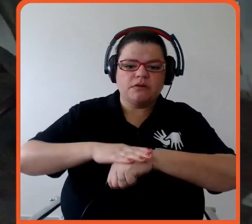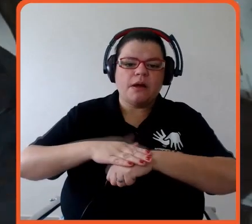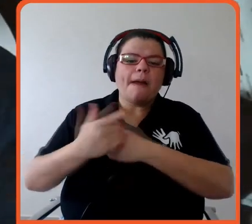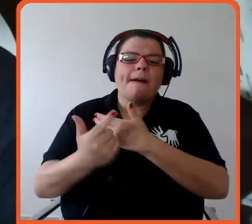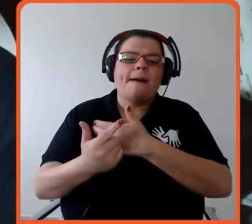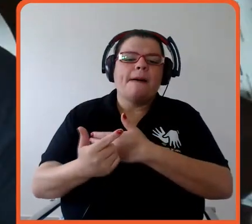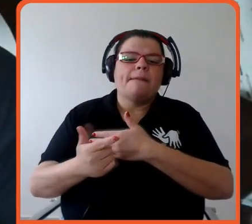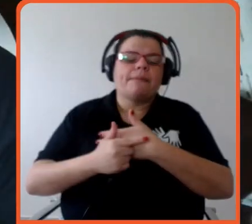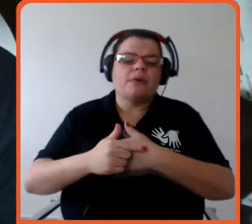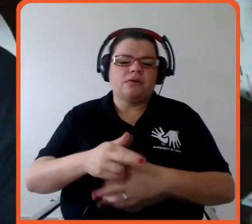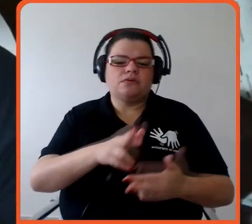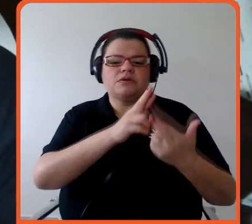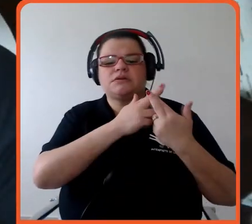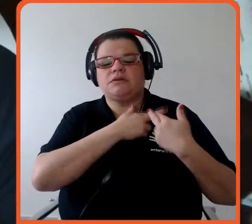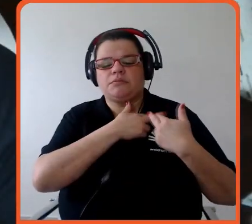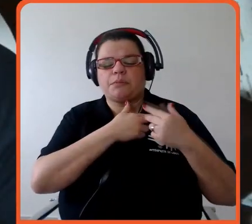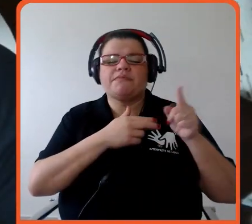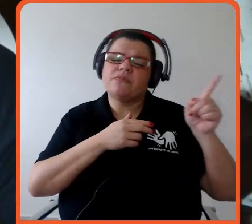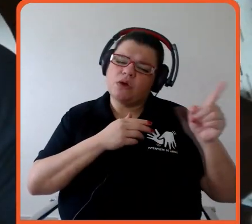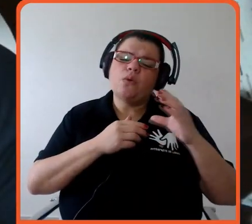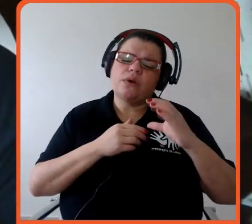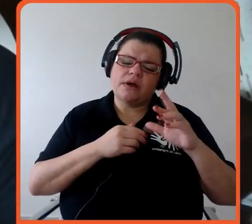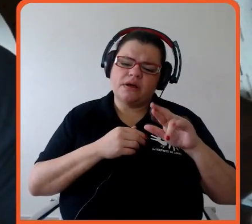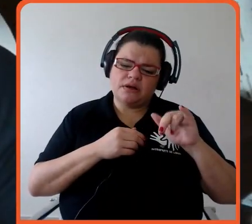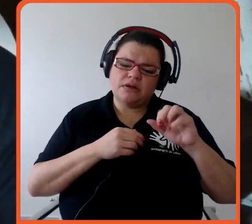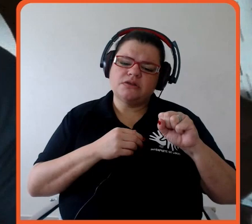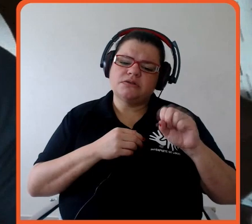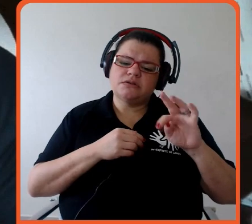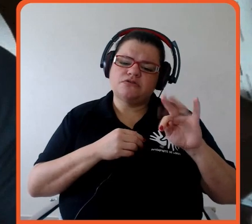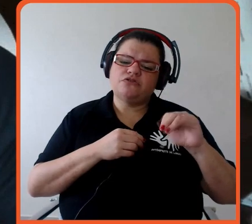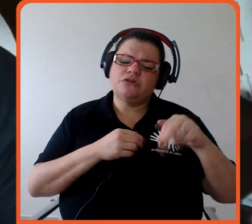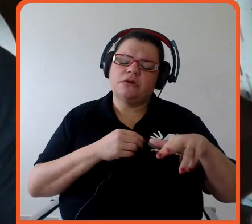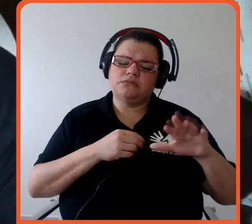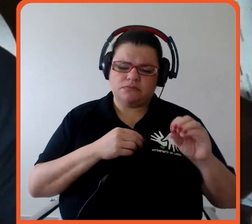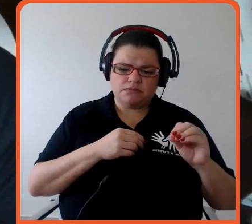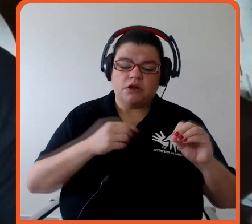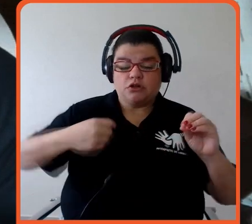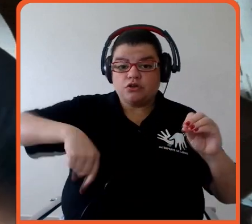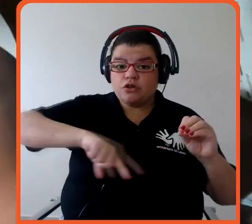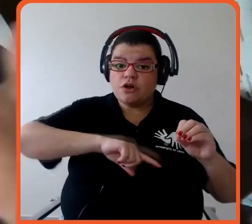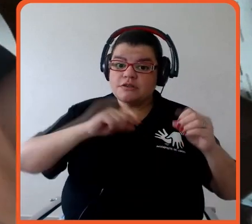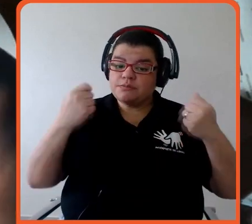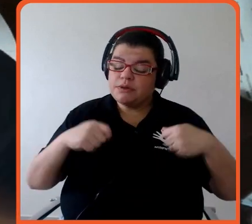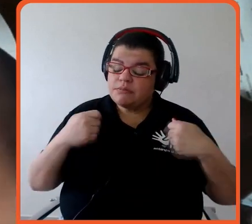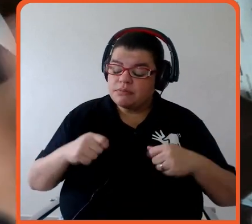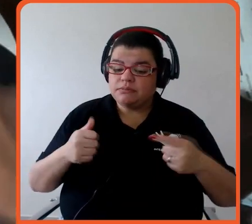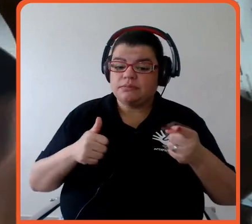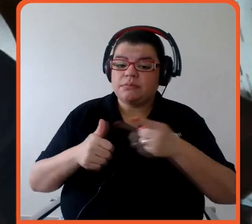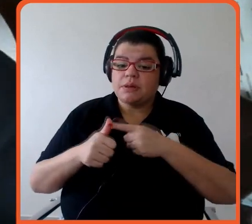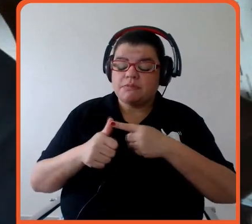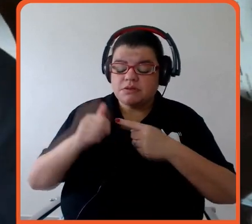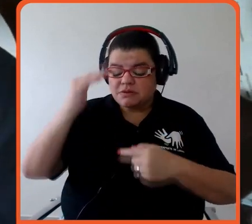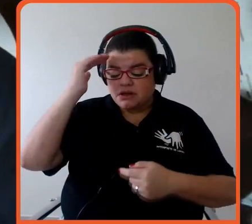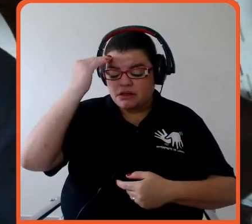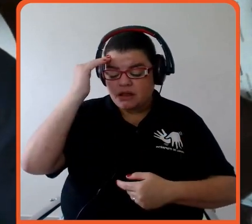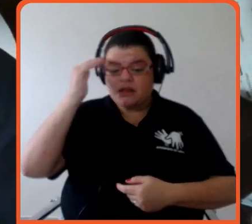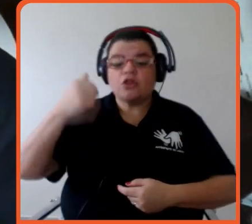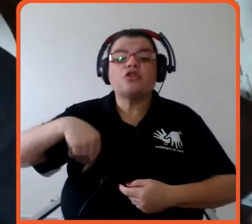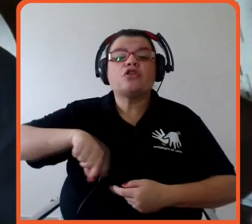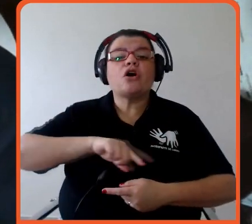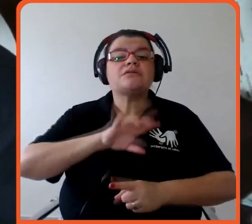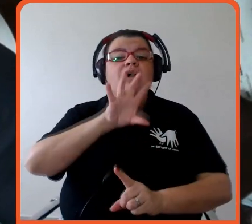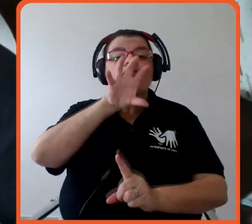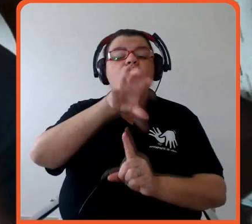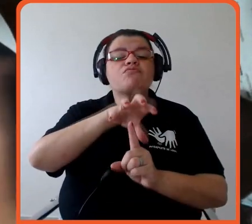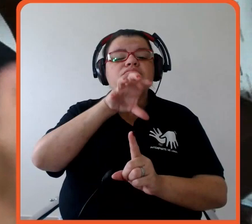puxou bem no sentido de a gente primeiro compreender o nosso papel no ecossistema, os CEOs, as companhias, enfim, tem